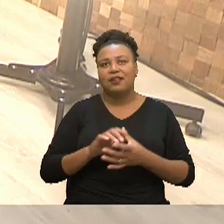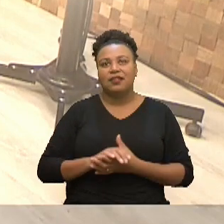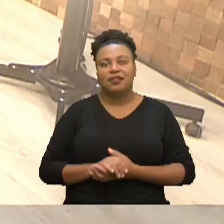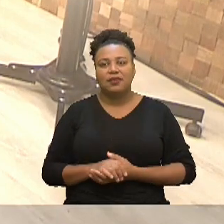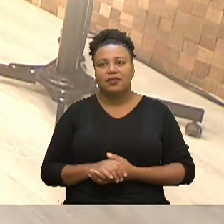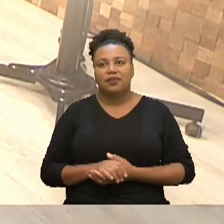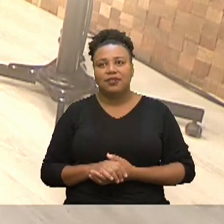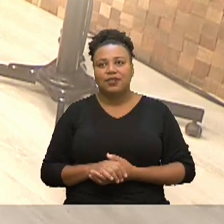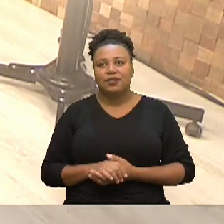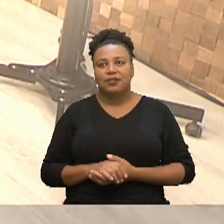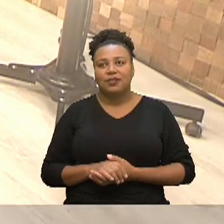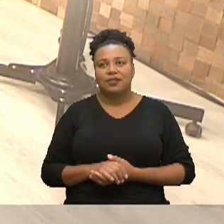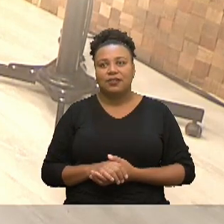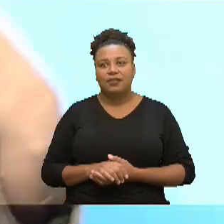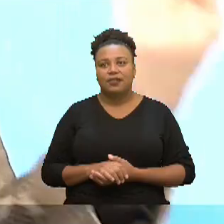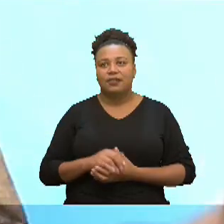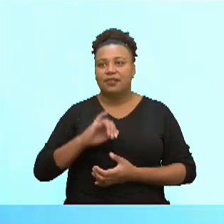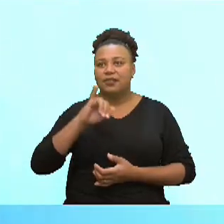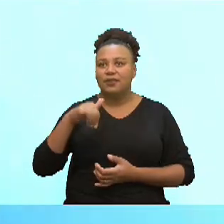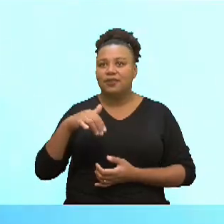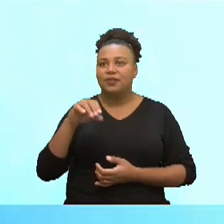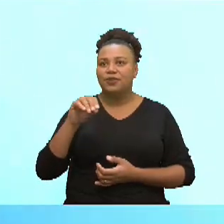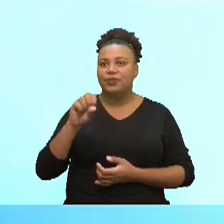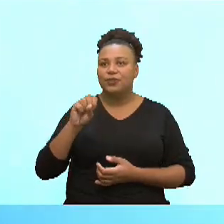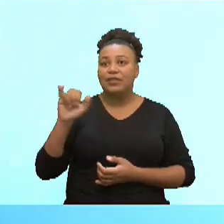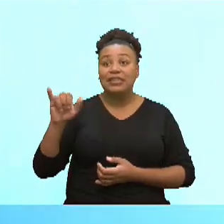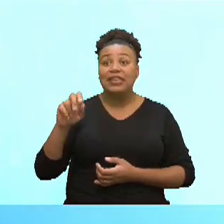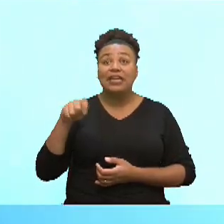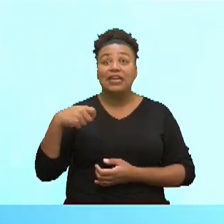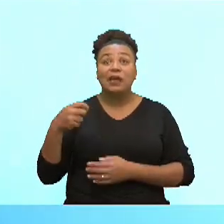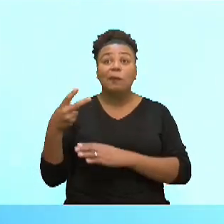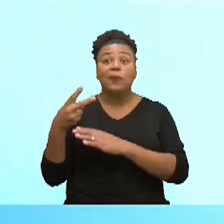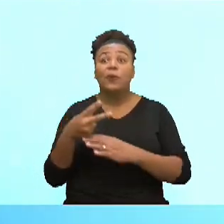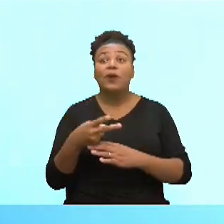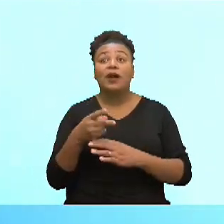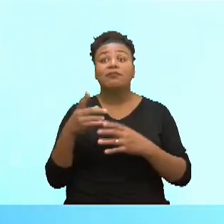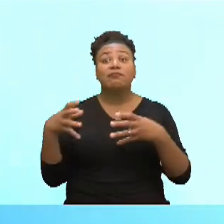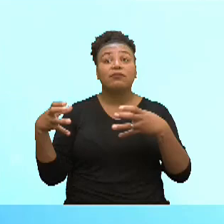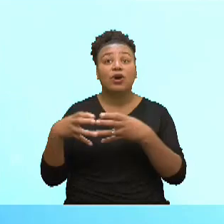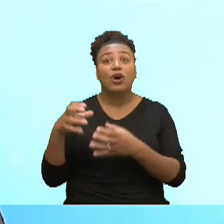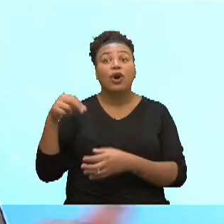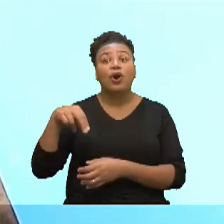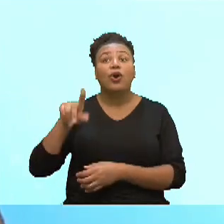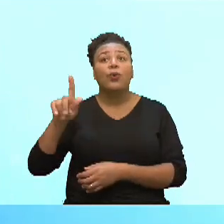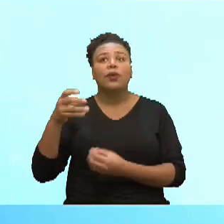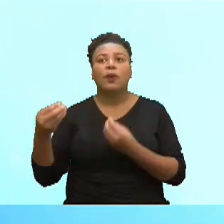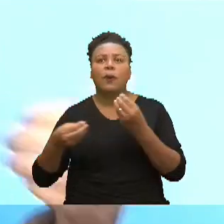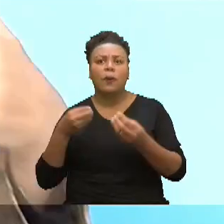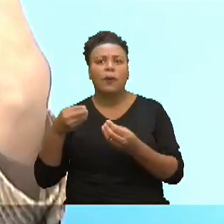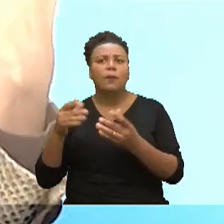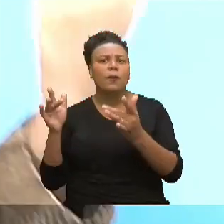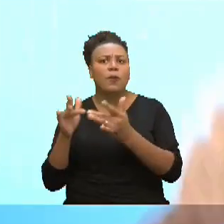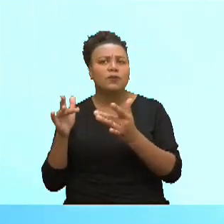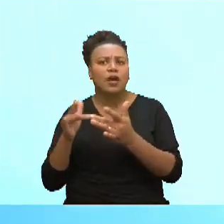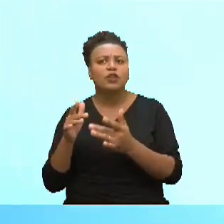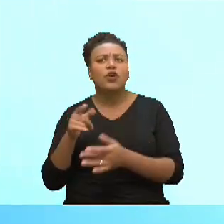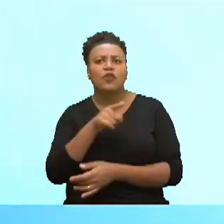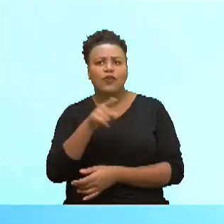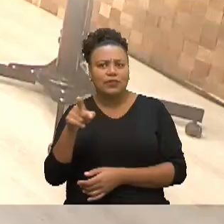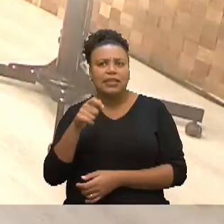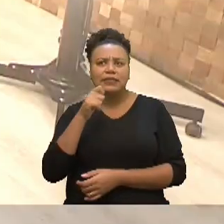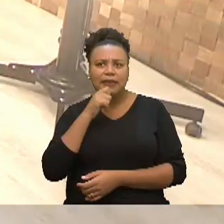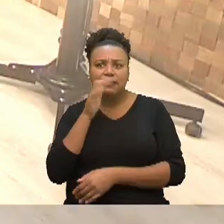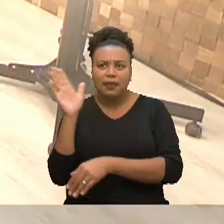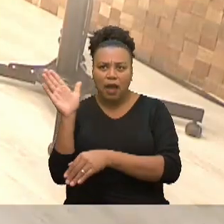Josi o pessoal que precisar procurar vocês como é que pode fazer vocês ainda estão